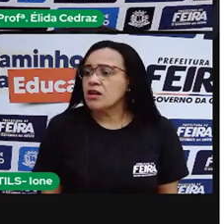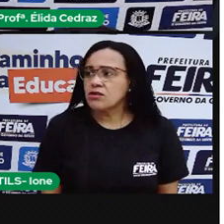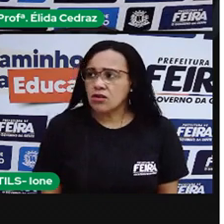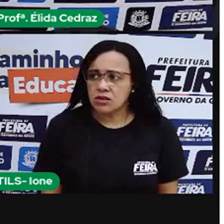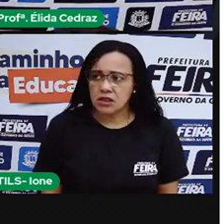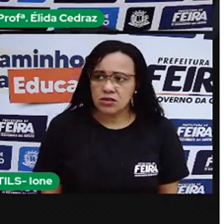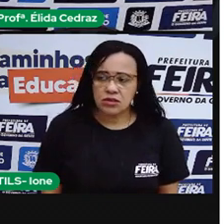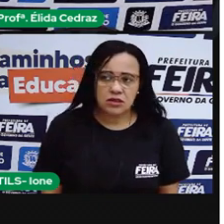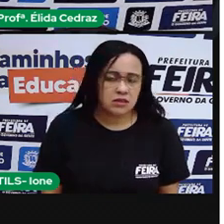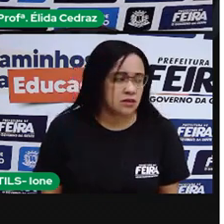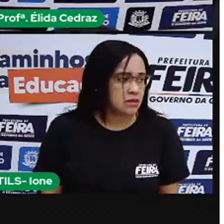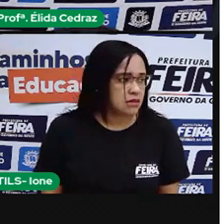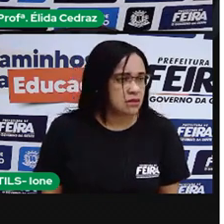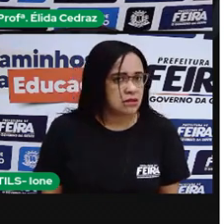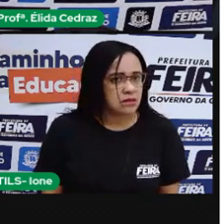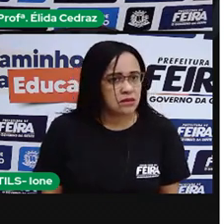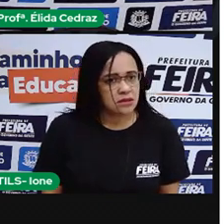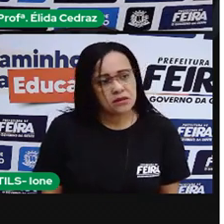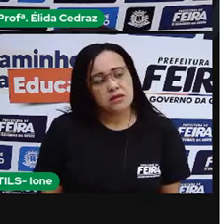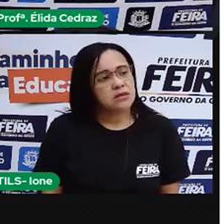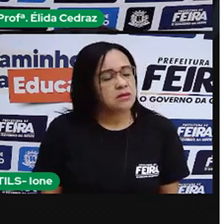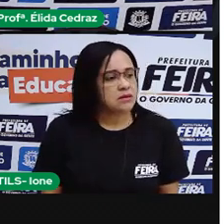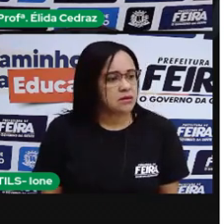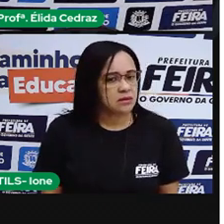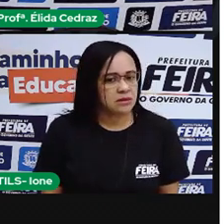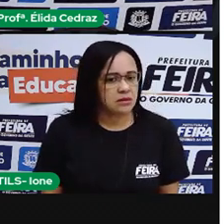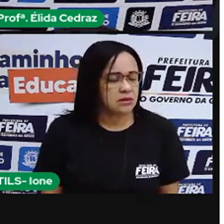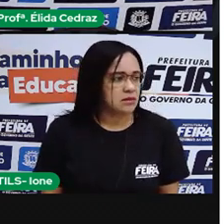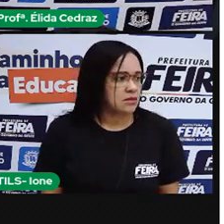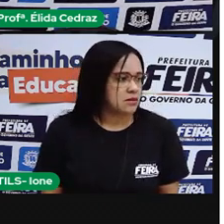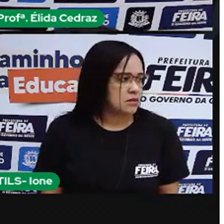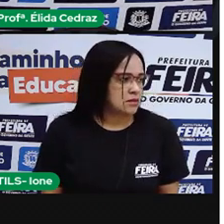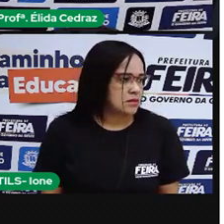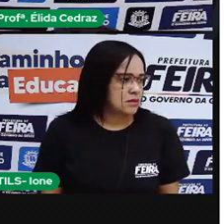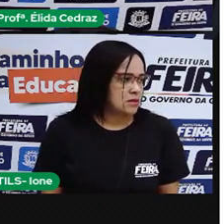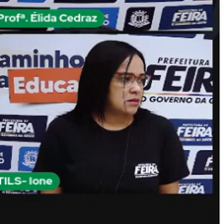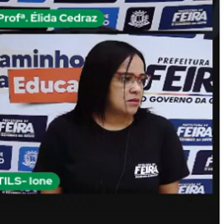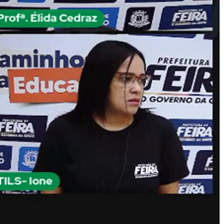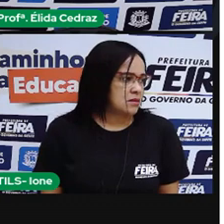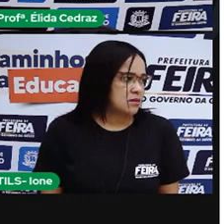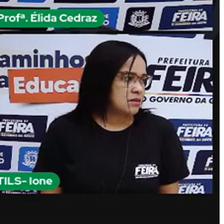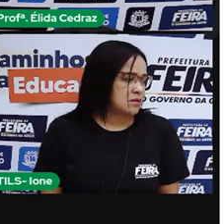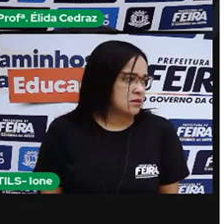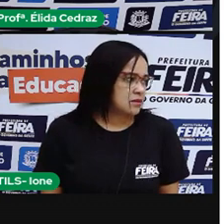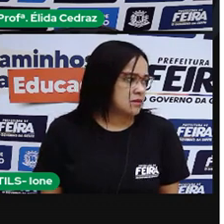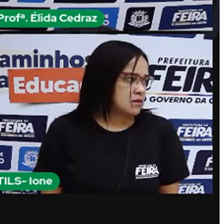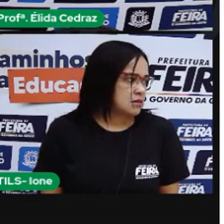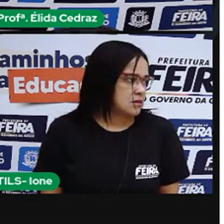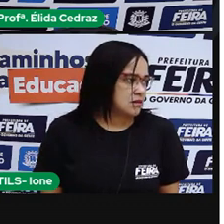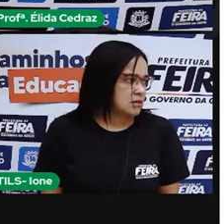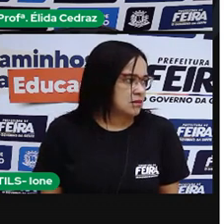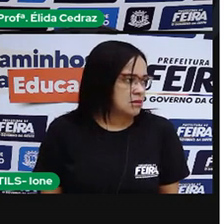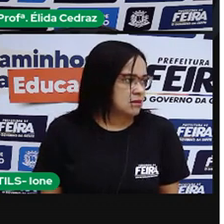seguiu a